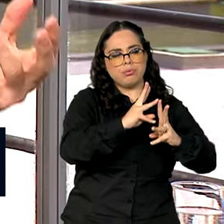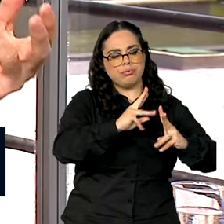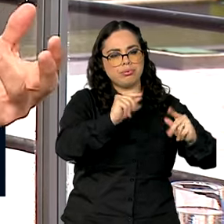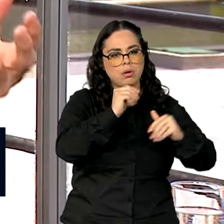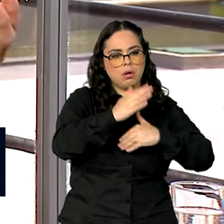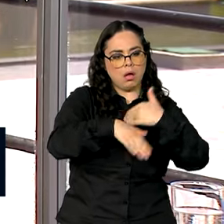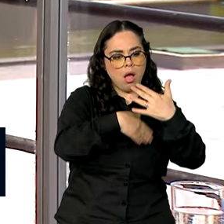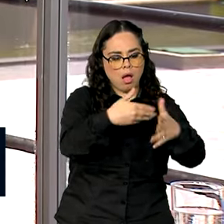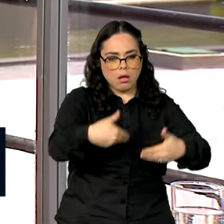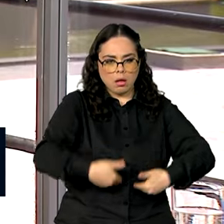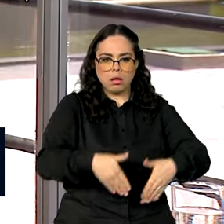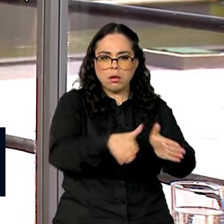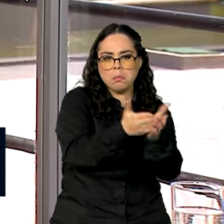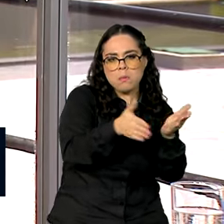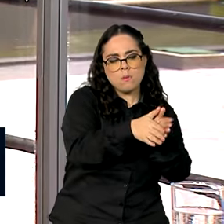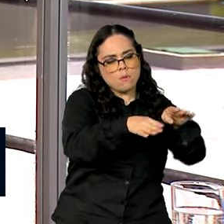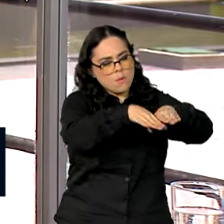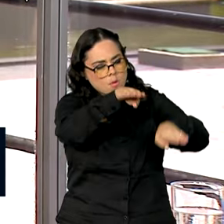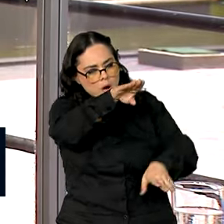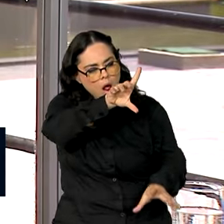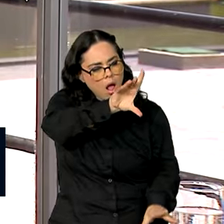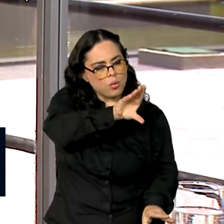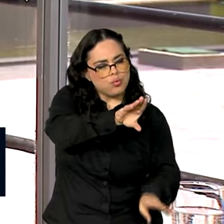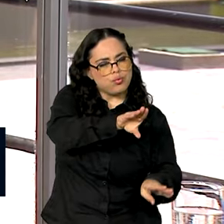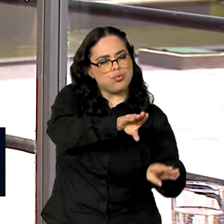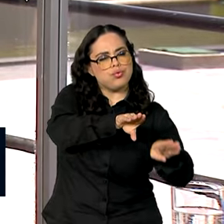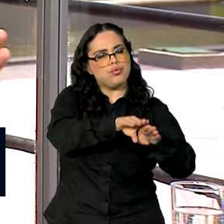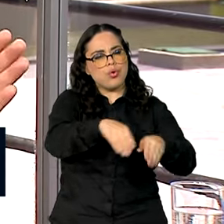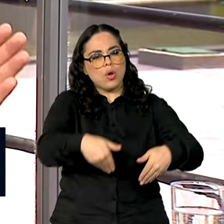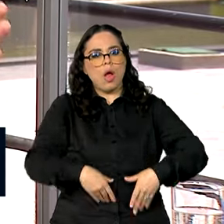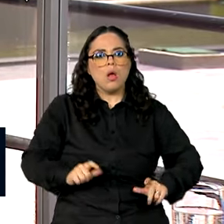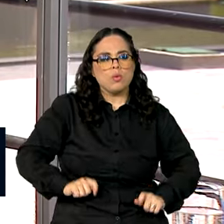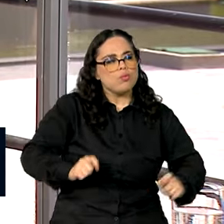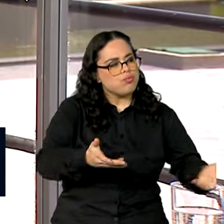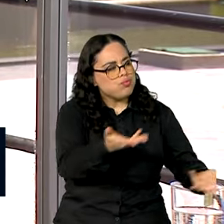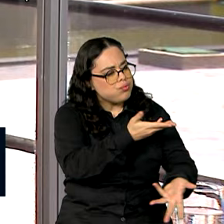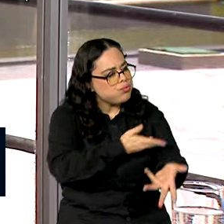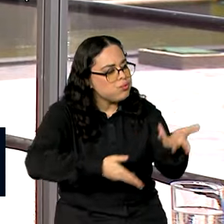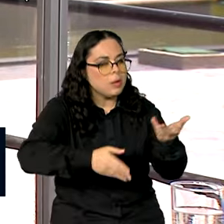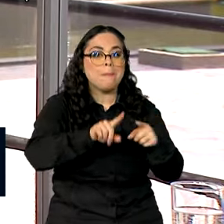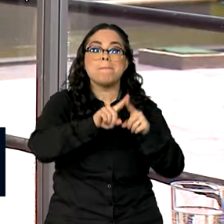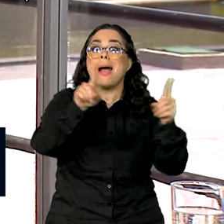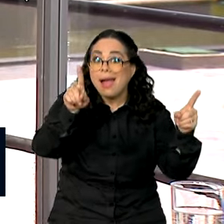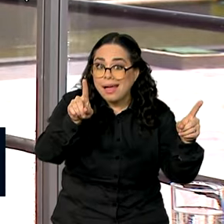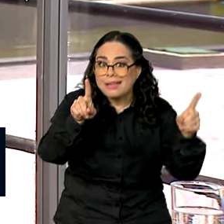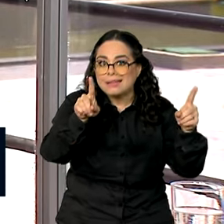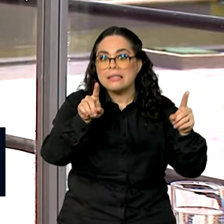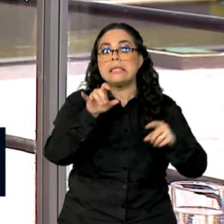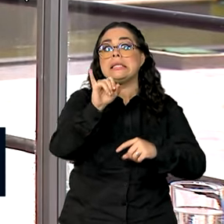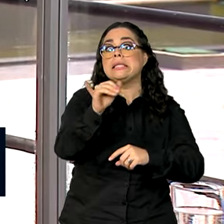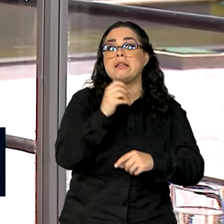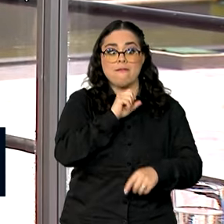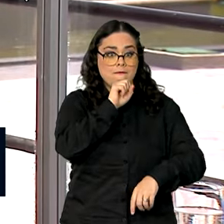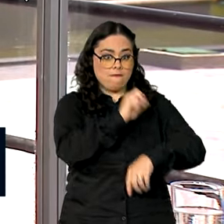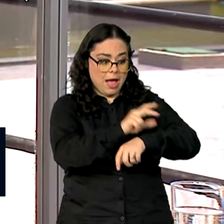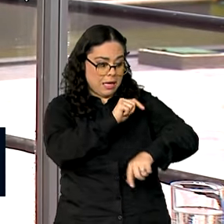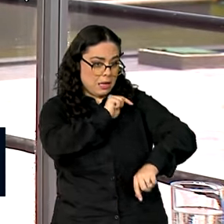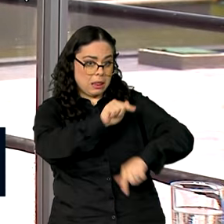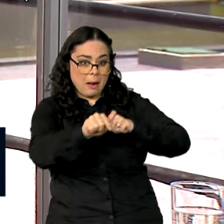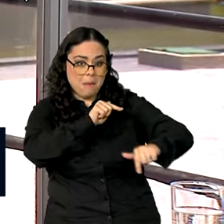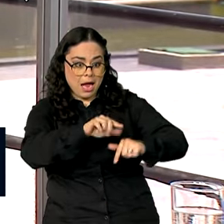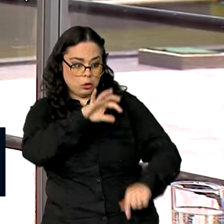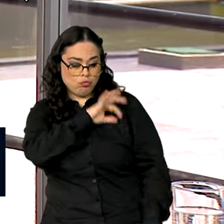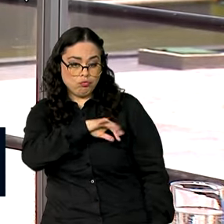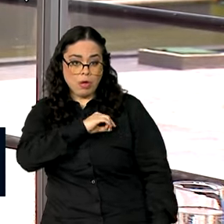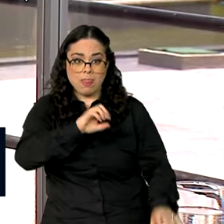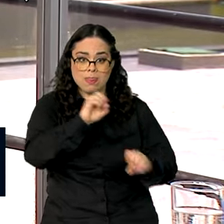combater fome, miséria, desigualdade. Mas nós temos que fazer uma transição para o emprego e para a renda. Por